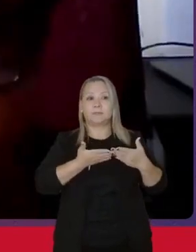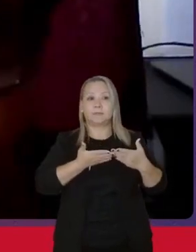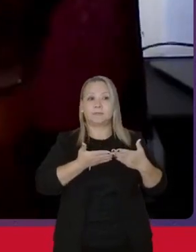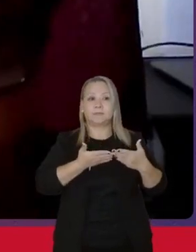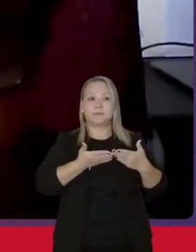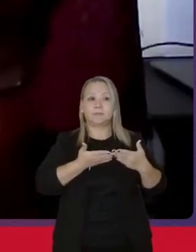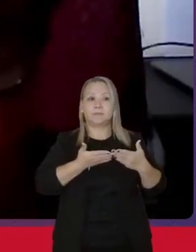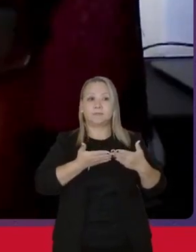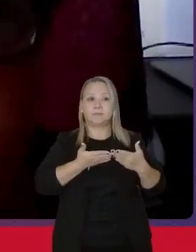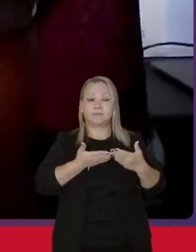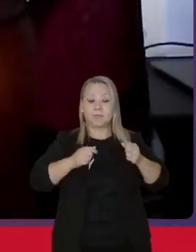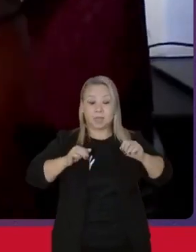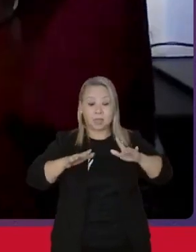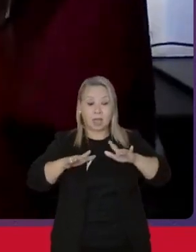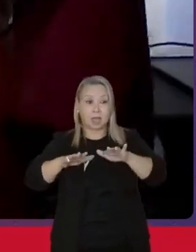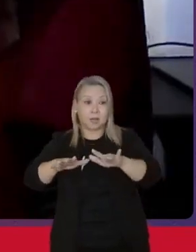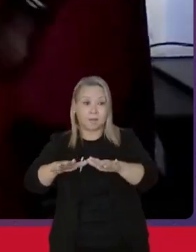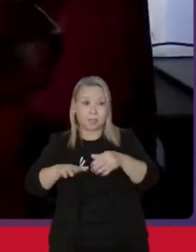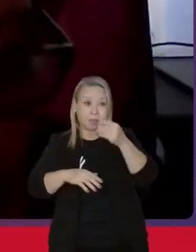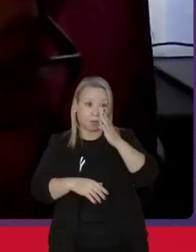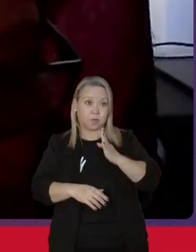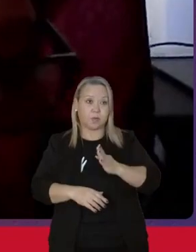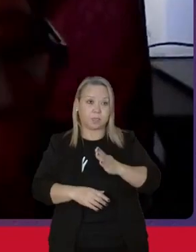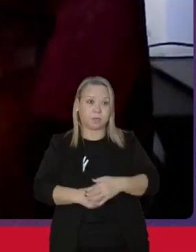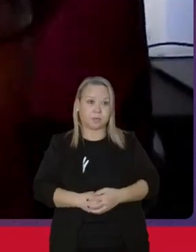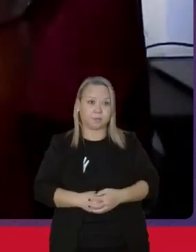Foi invasão. Então,